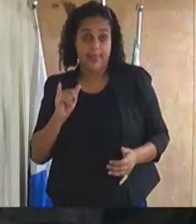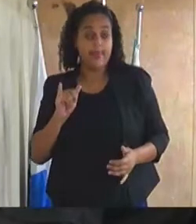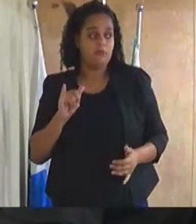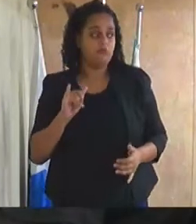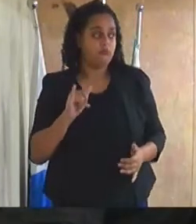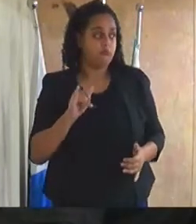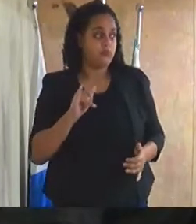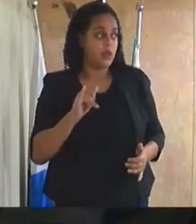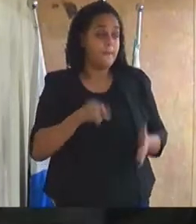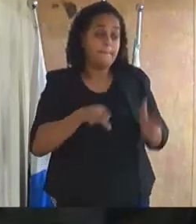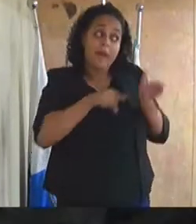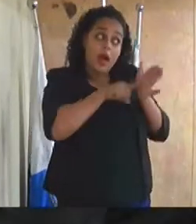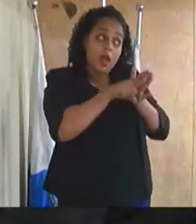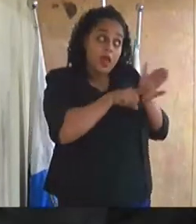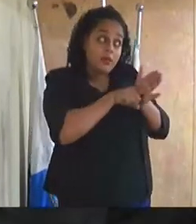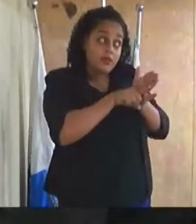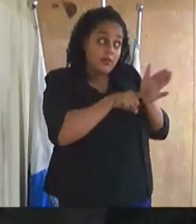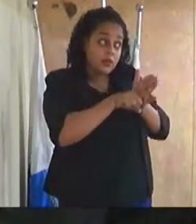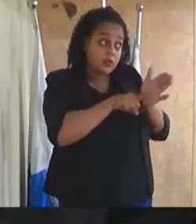para investigar